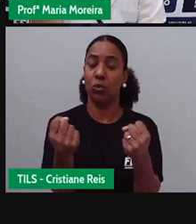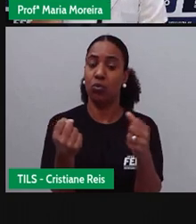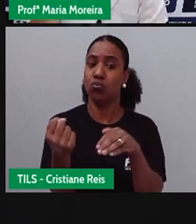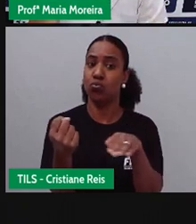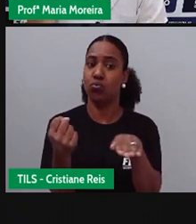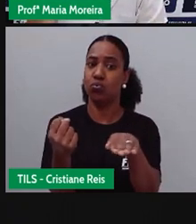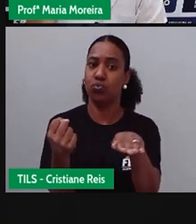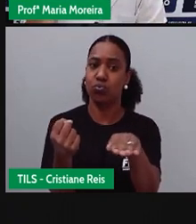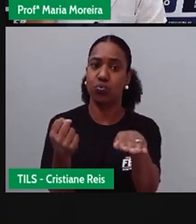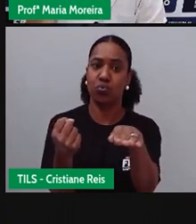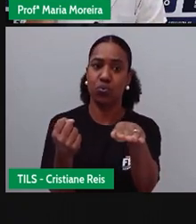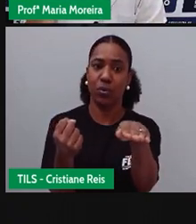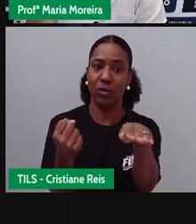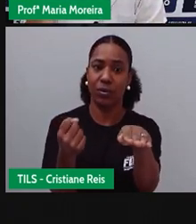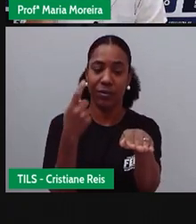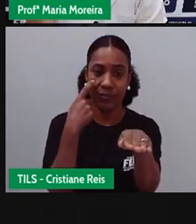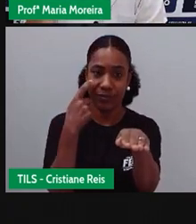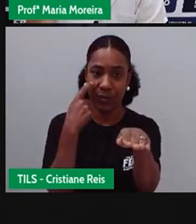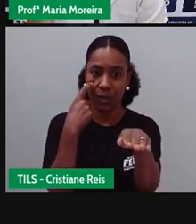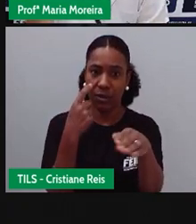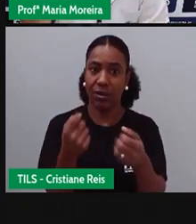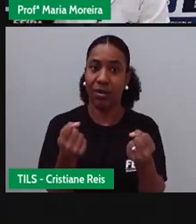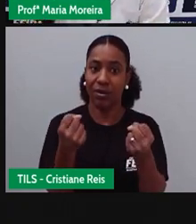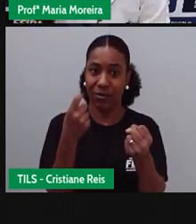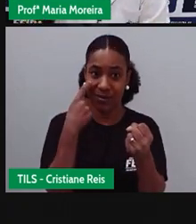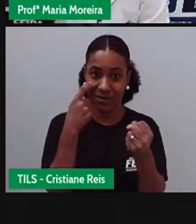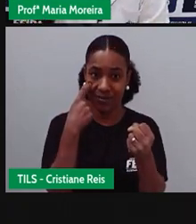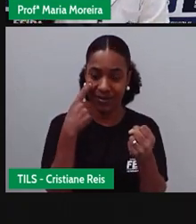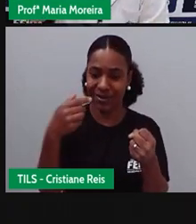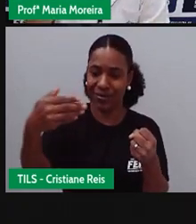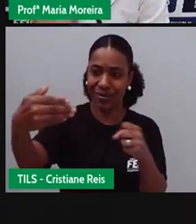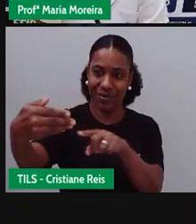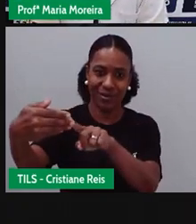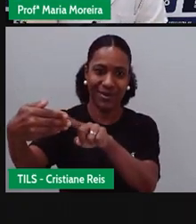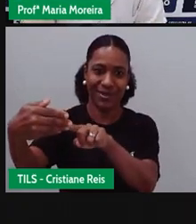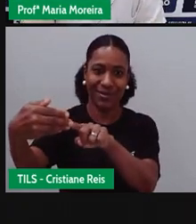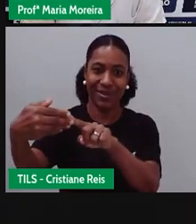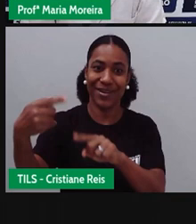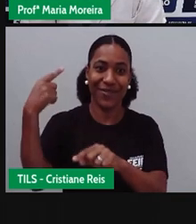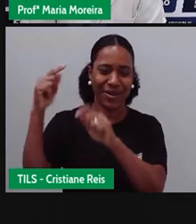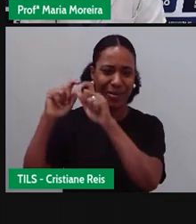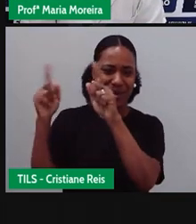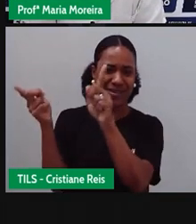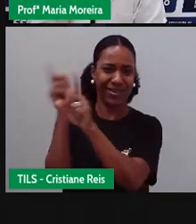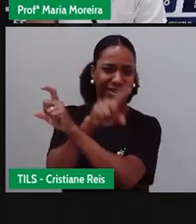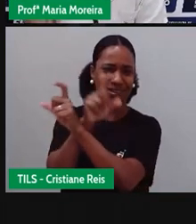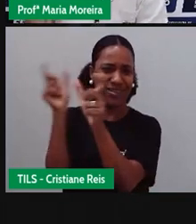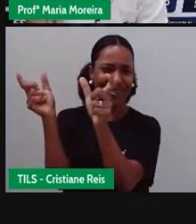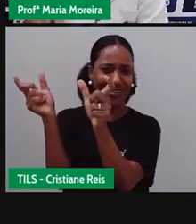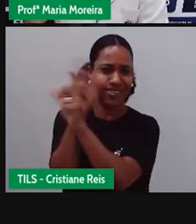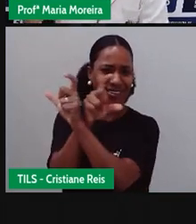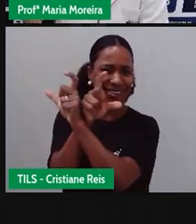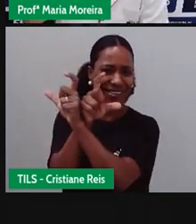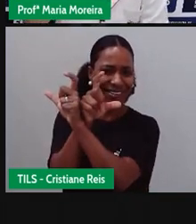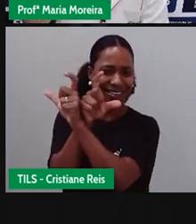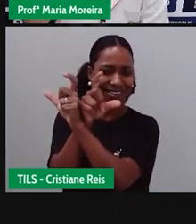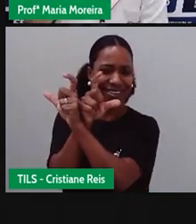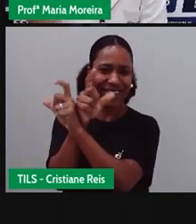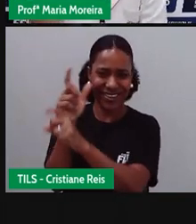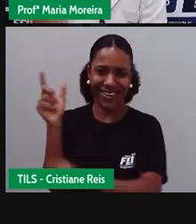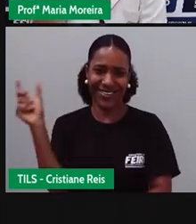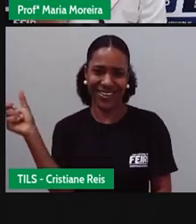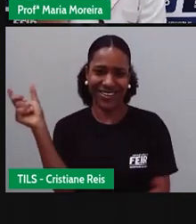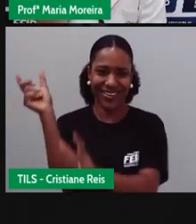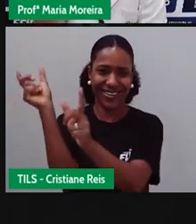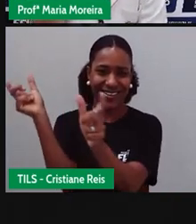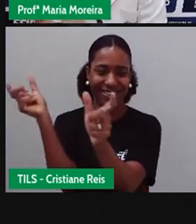E eu vou conseguir ler normalmente. Porque o espelho vai me mostrar a palavra que está ao contrário lá. Quando ele reflete,